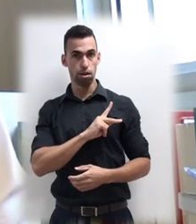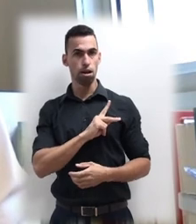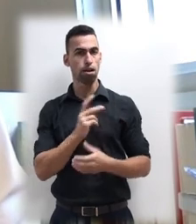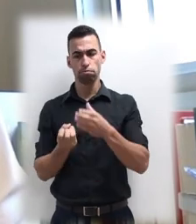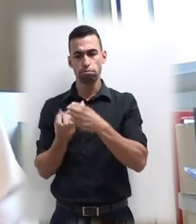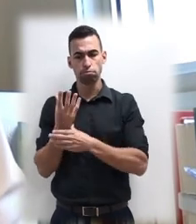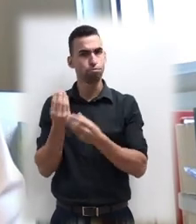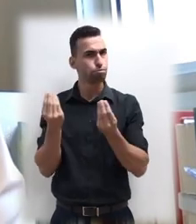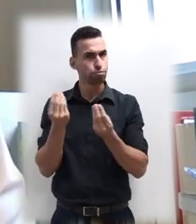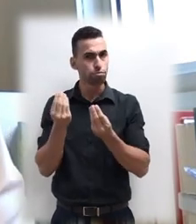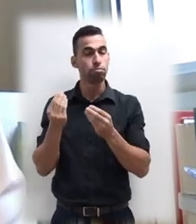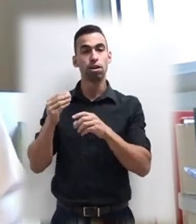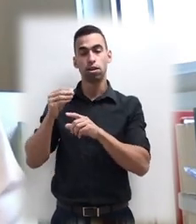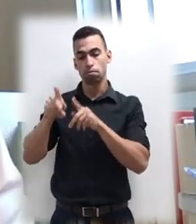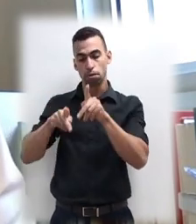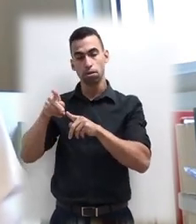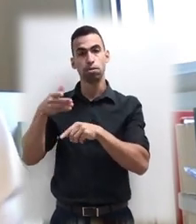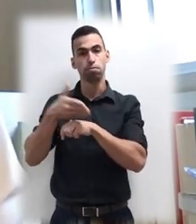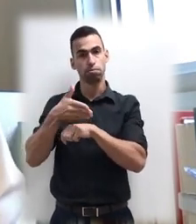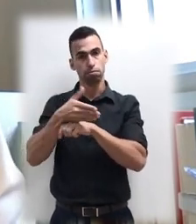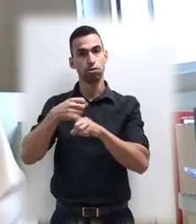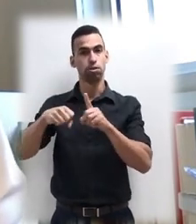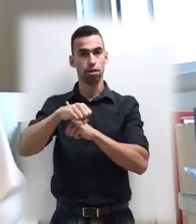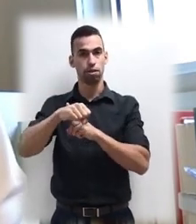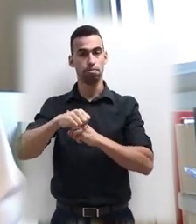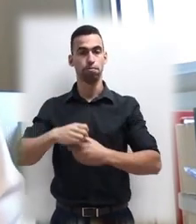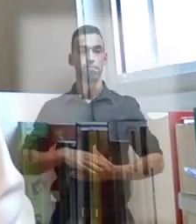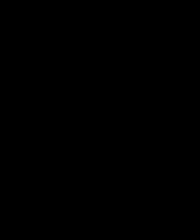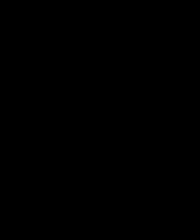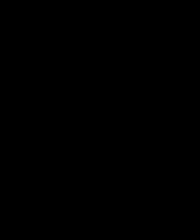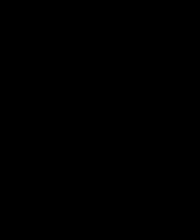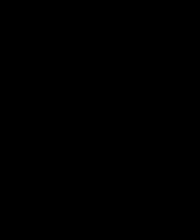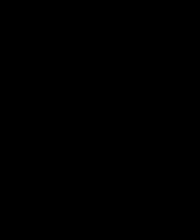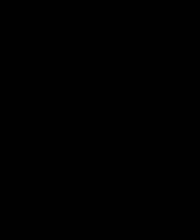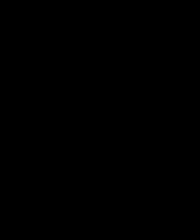a Defensoria Pública nasce da participação social.